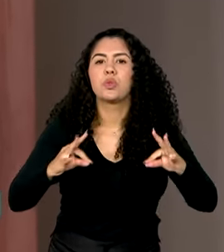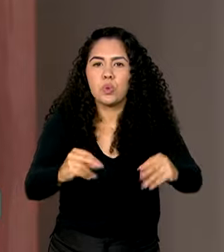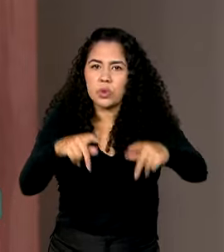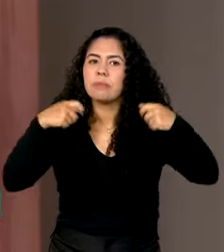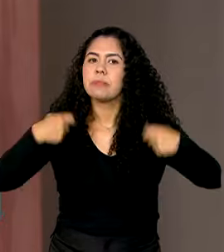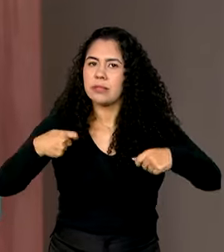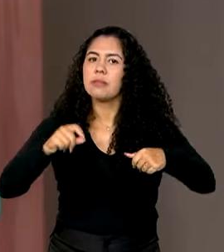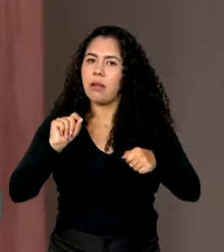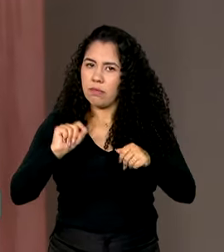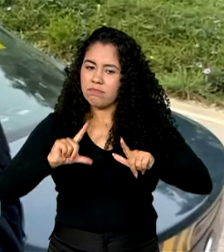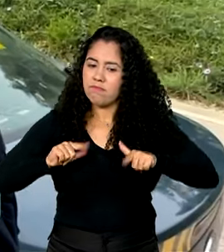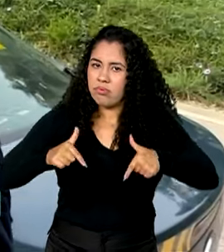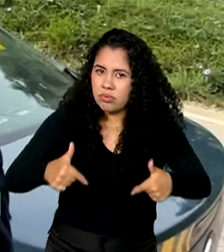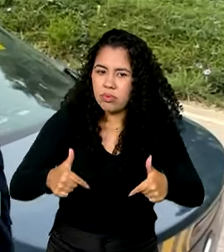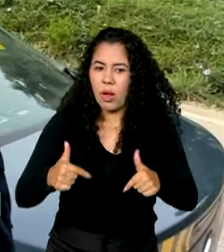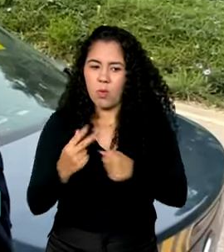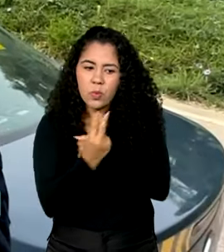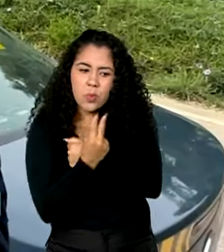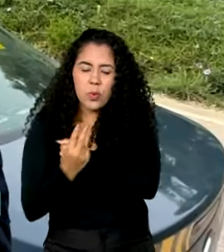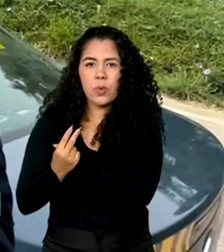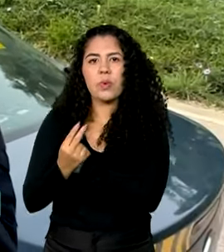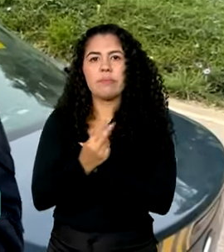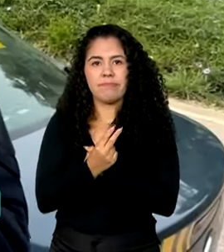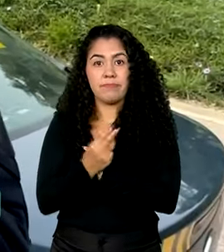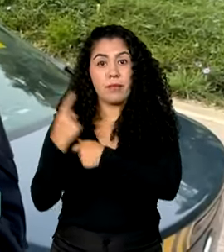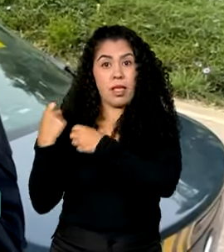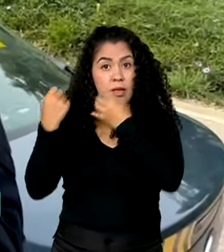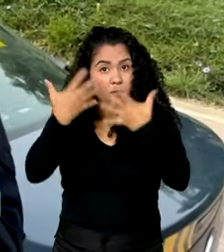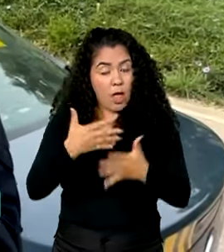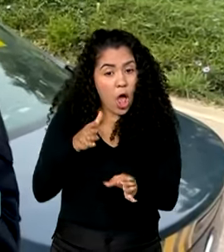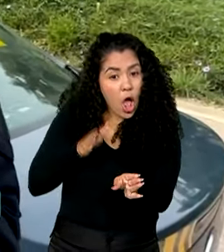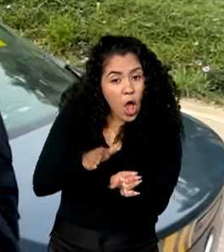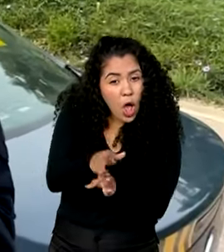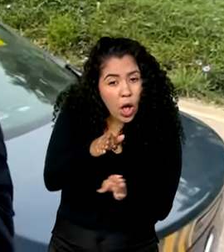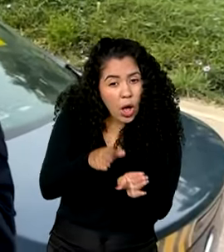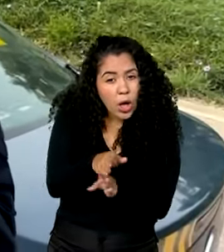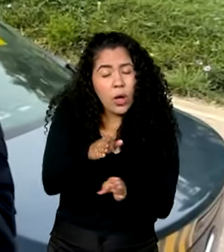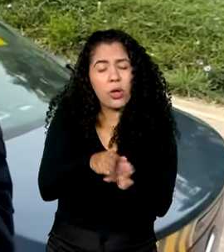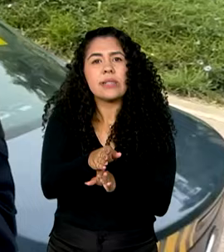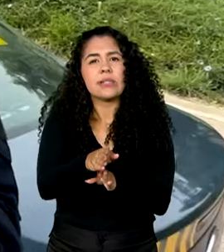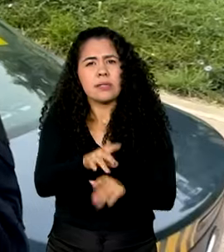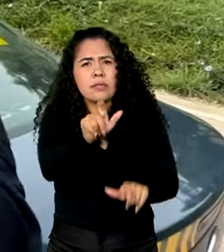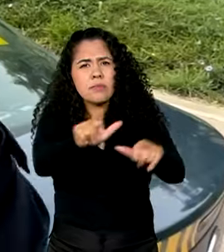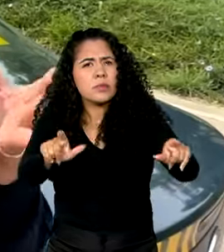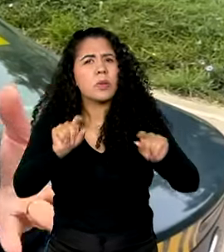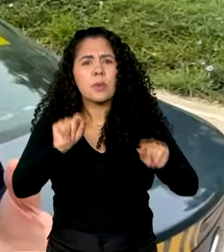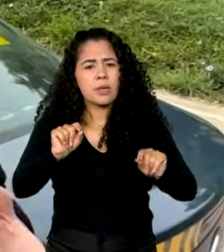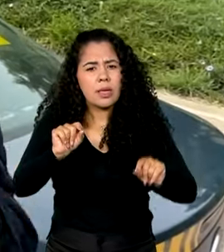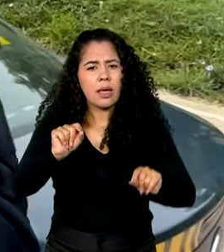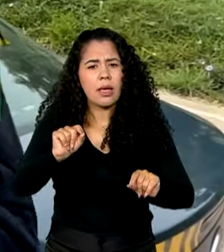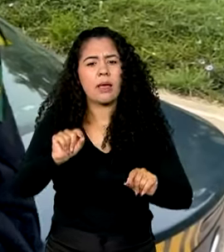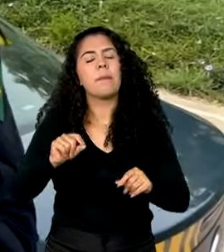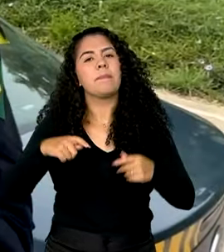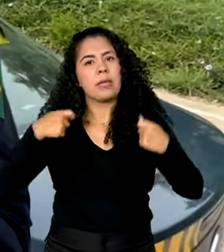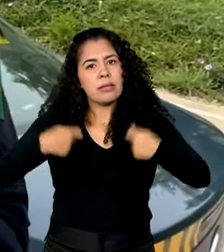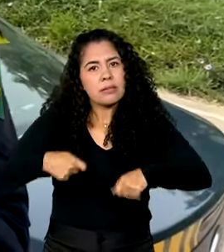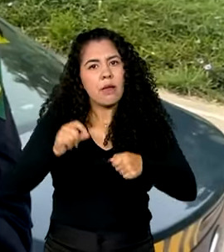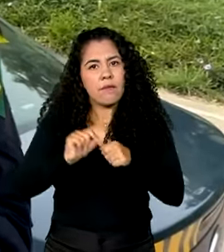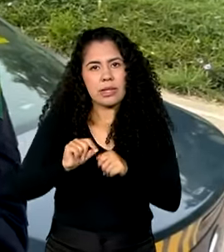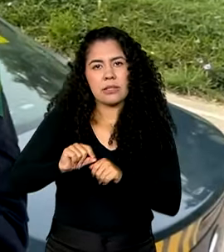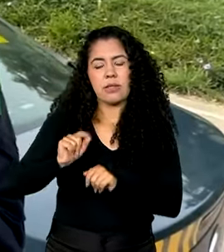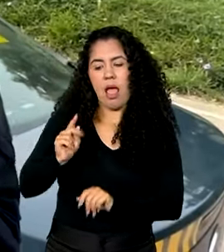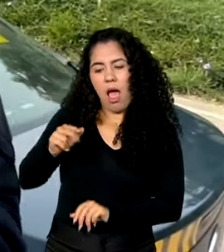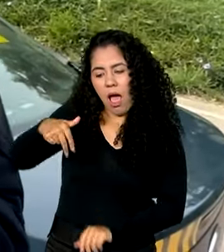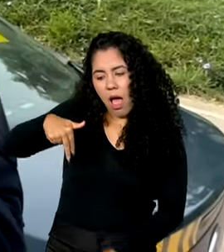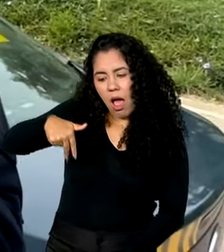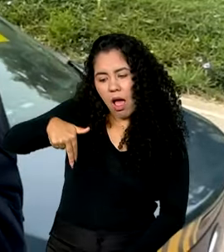fazer a sua parte. As orientações aos romeiros são principalmente para que procurem fazer a caminhada durante